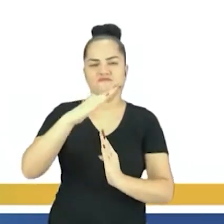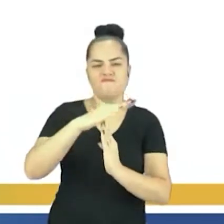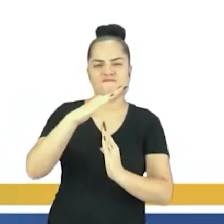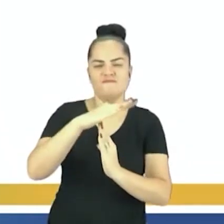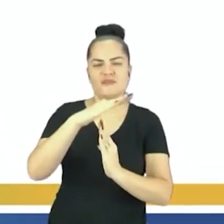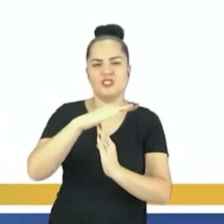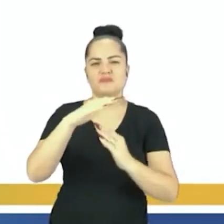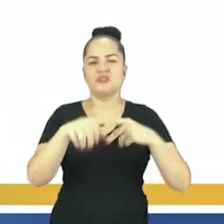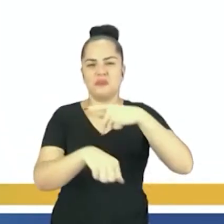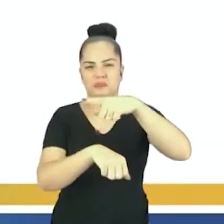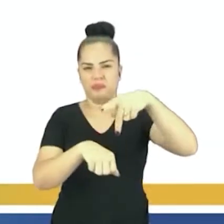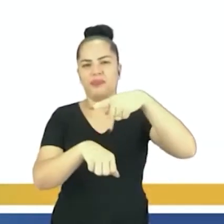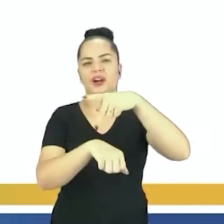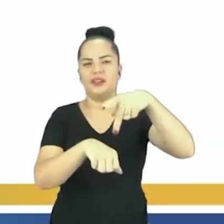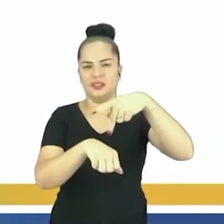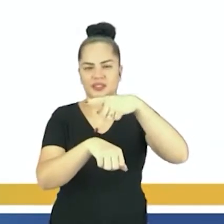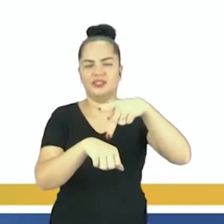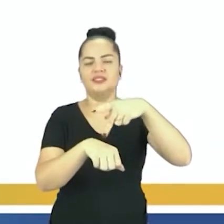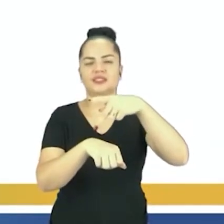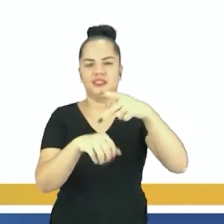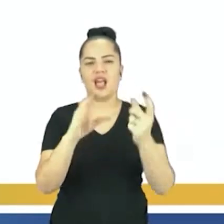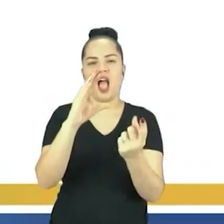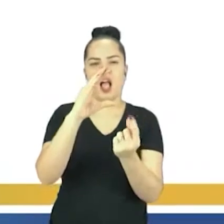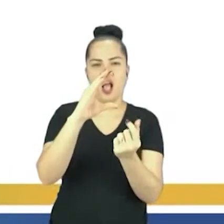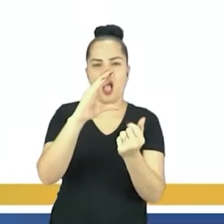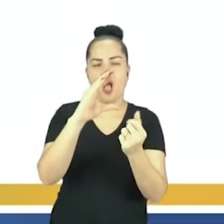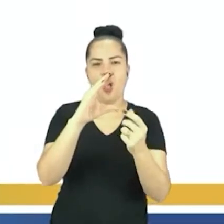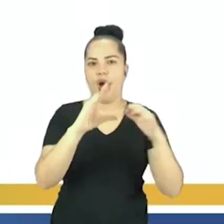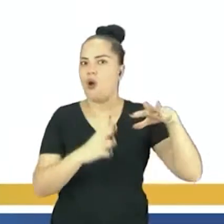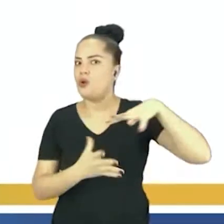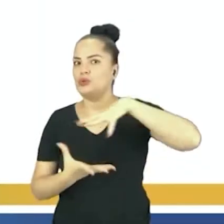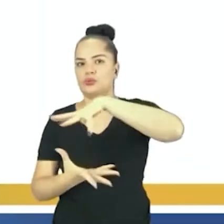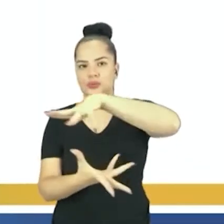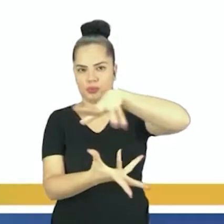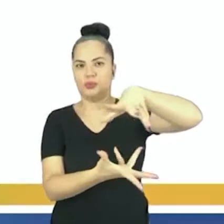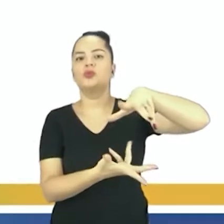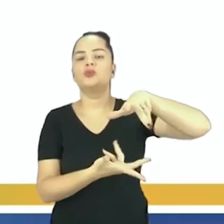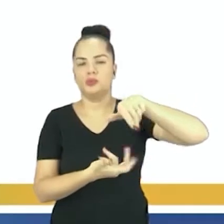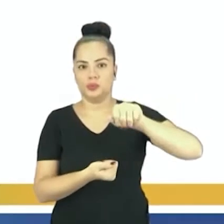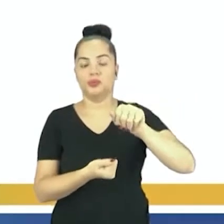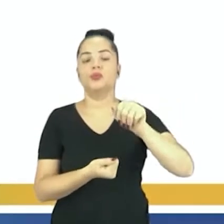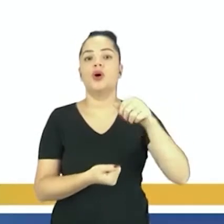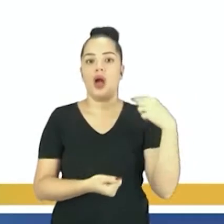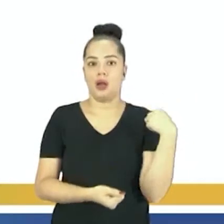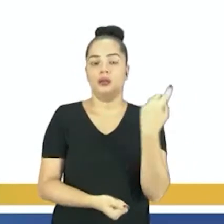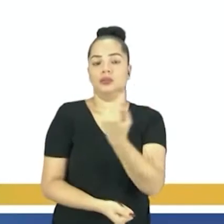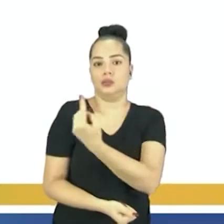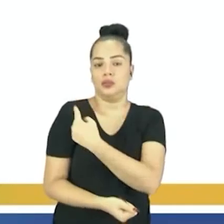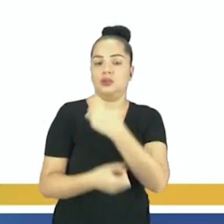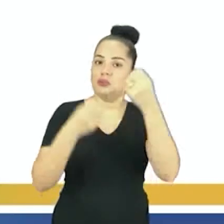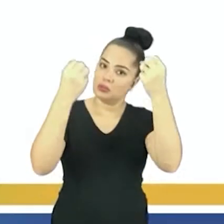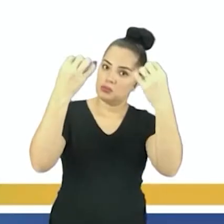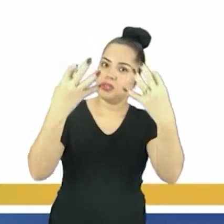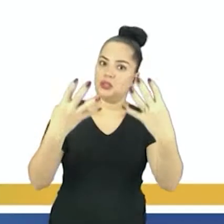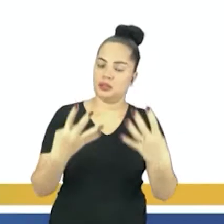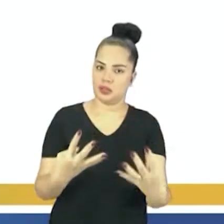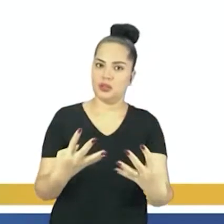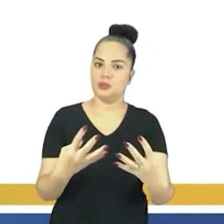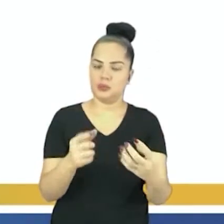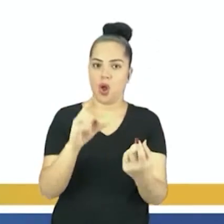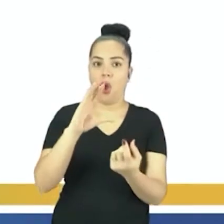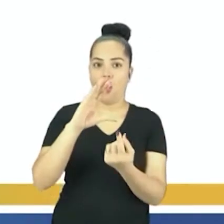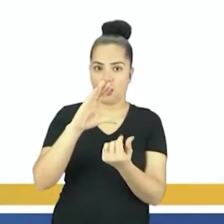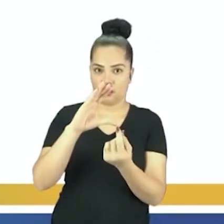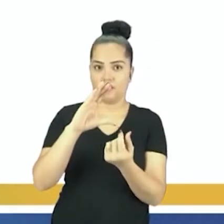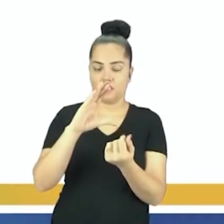do capitalismo globalitário. Então, aí, quando nós nos referimos à periferia capitalista,